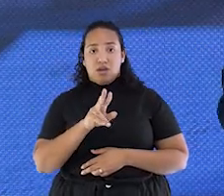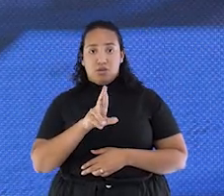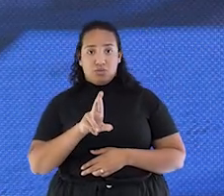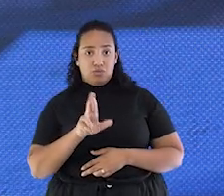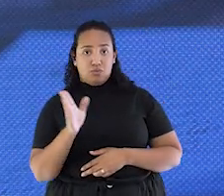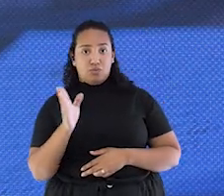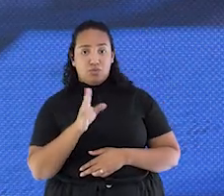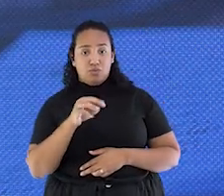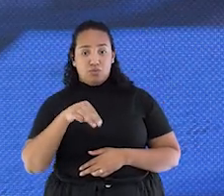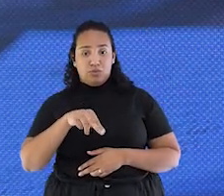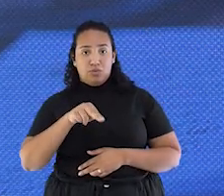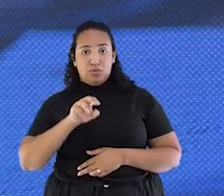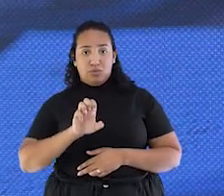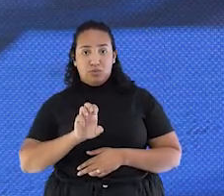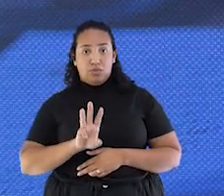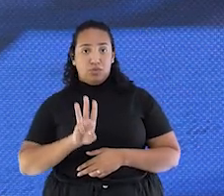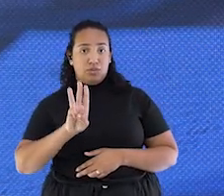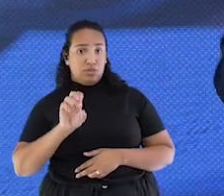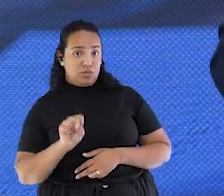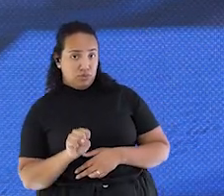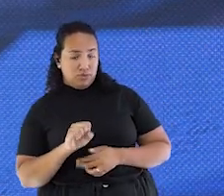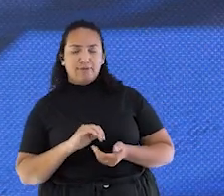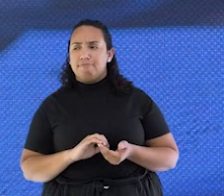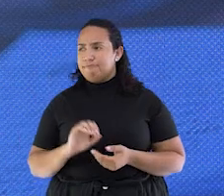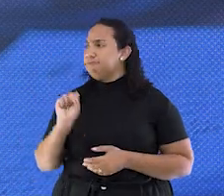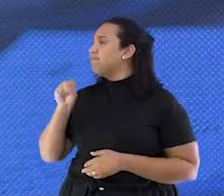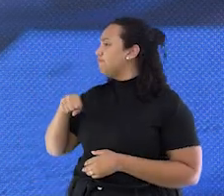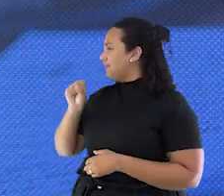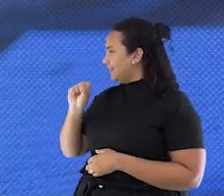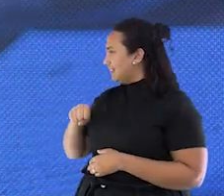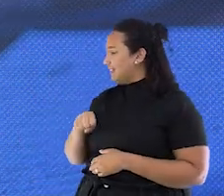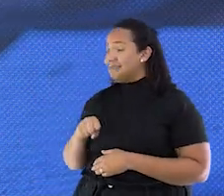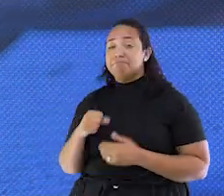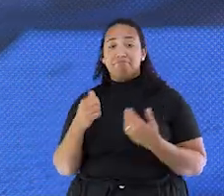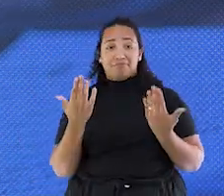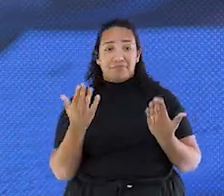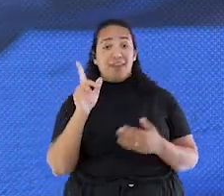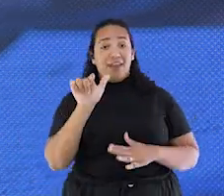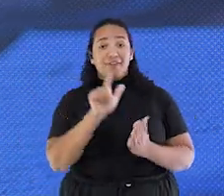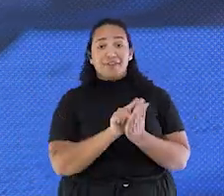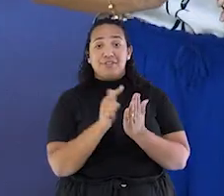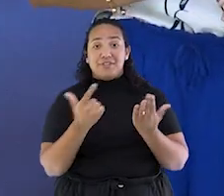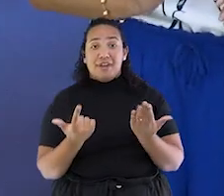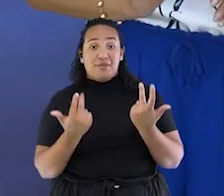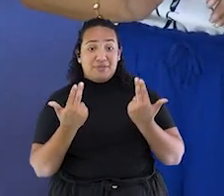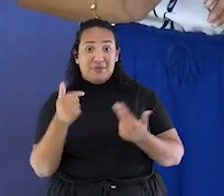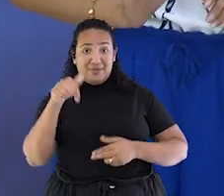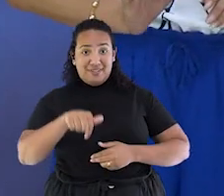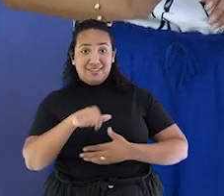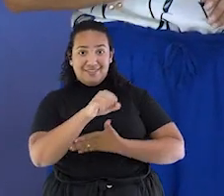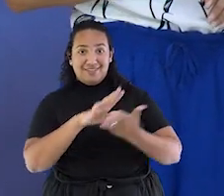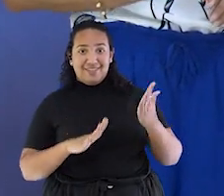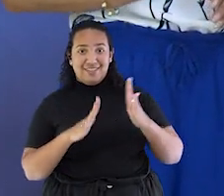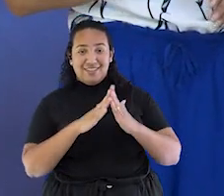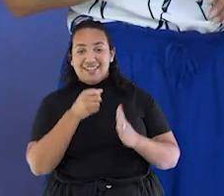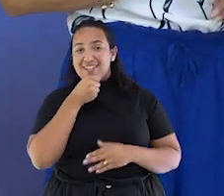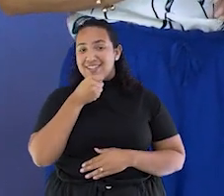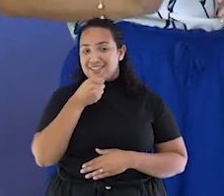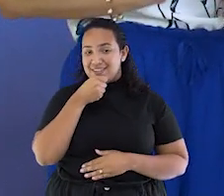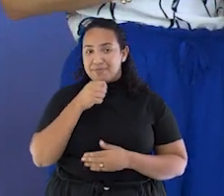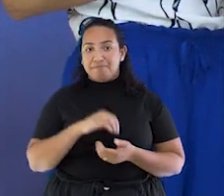O Arthur News é um jornal, assim como o Dever em Casa News, que nós estamos apresentando. Esse jornal é